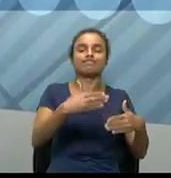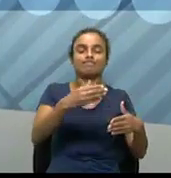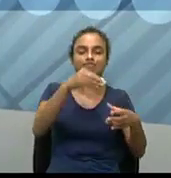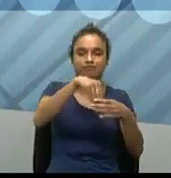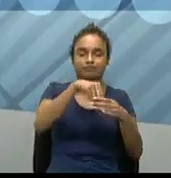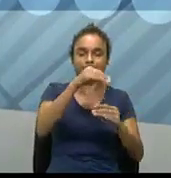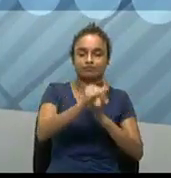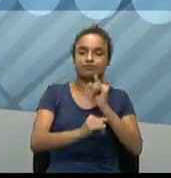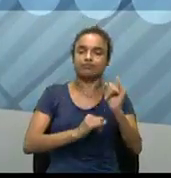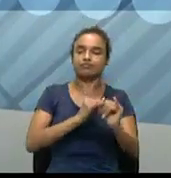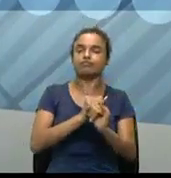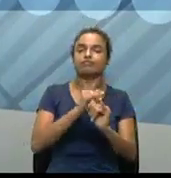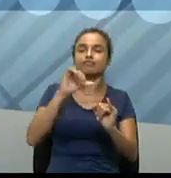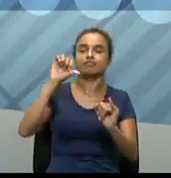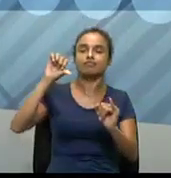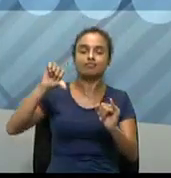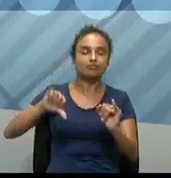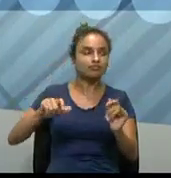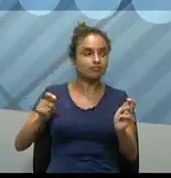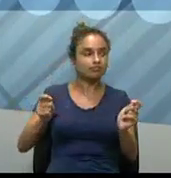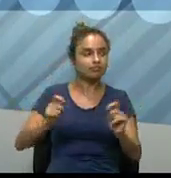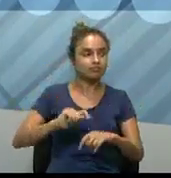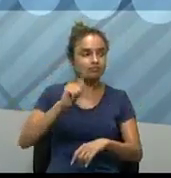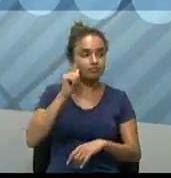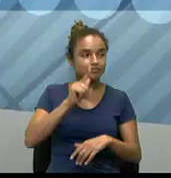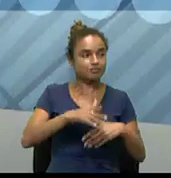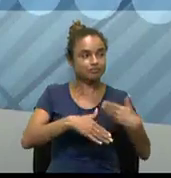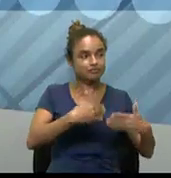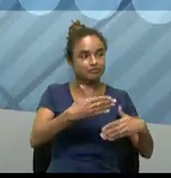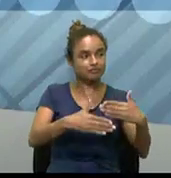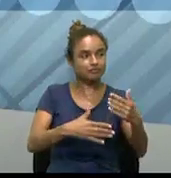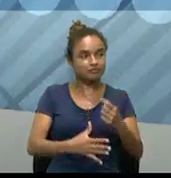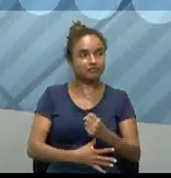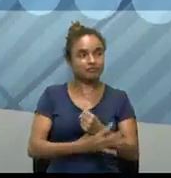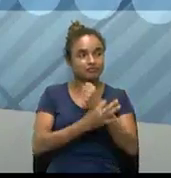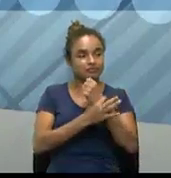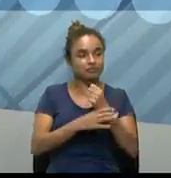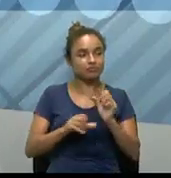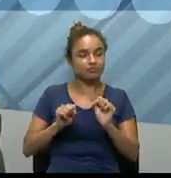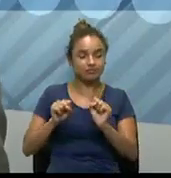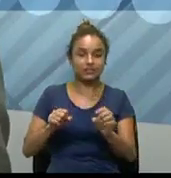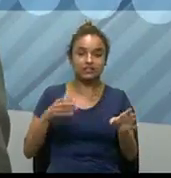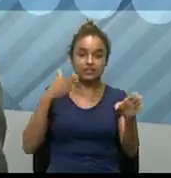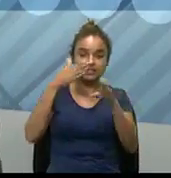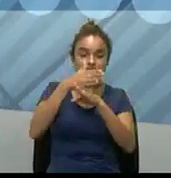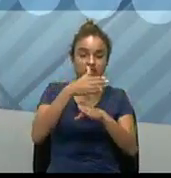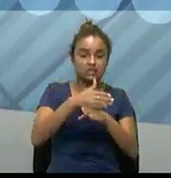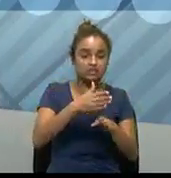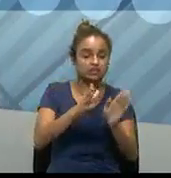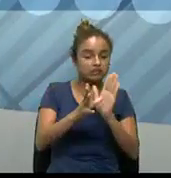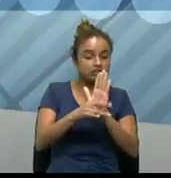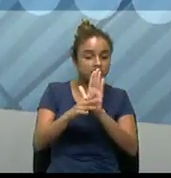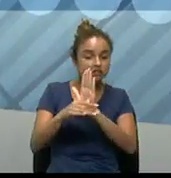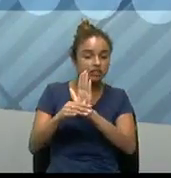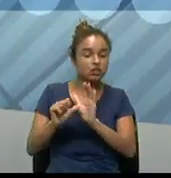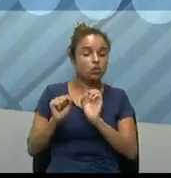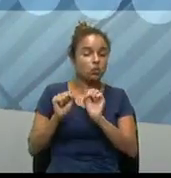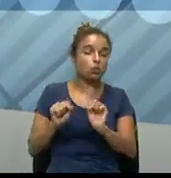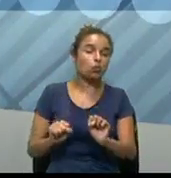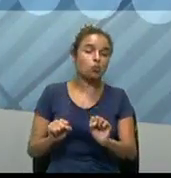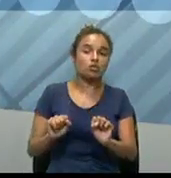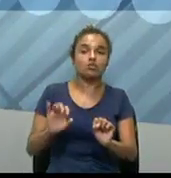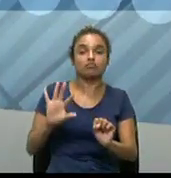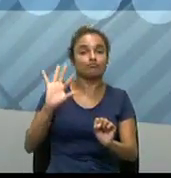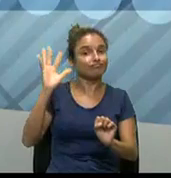outra desvantagem ser, né? Então, o processo de segurança, ela pode ser tanto hackeada ou pode acontecer aí.